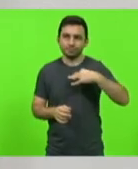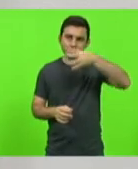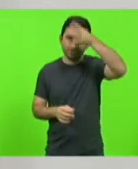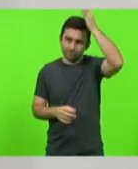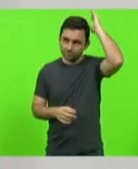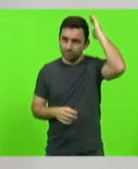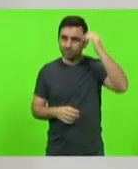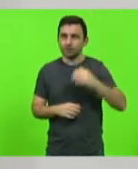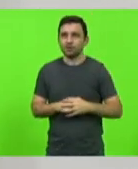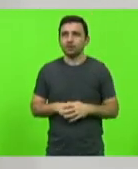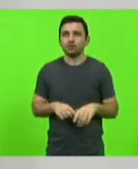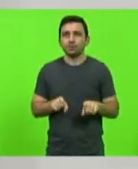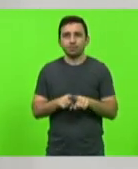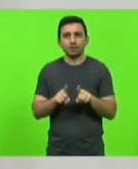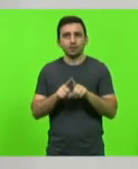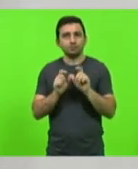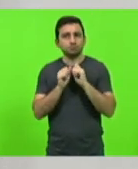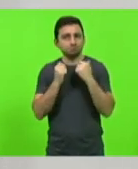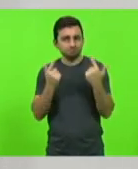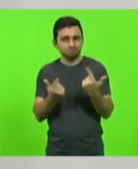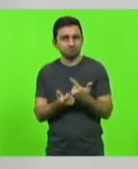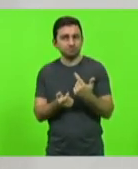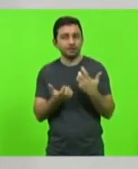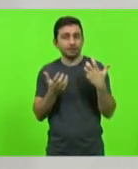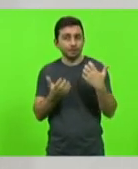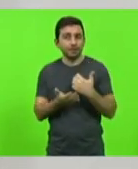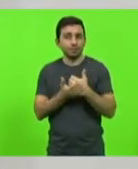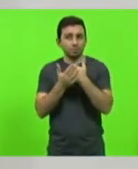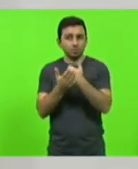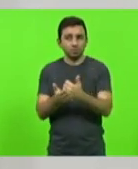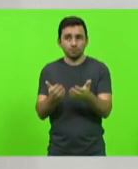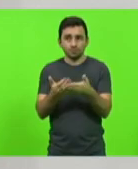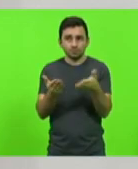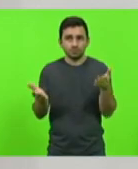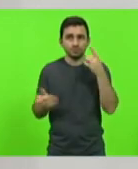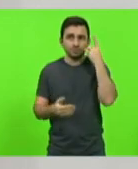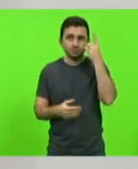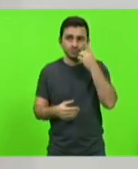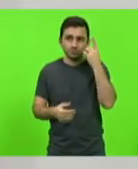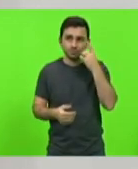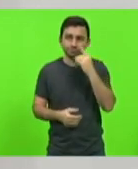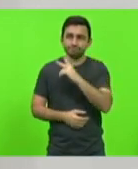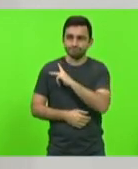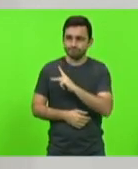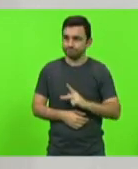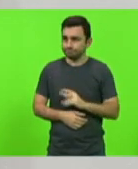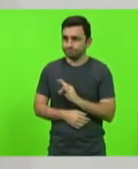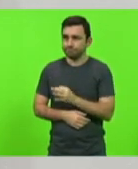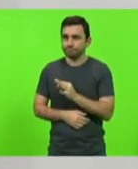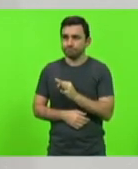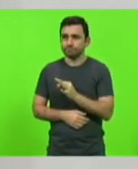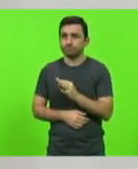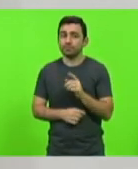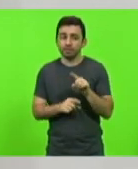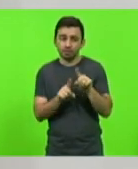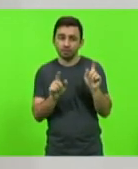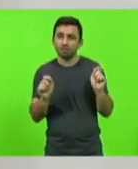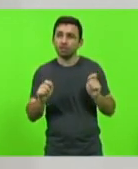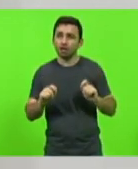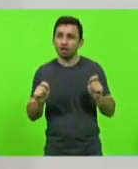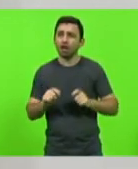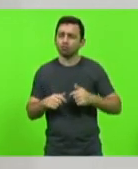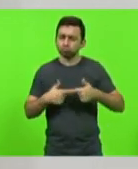aqui também na Assembleia Legislativa, buscando o apoio dos parlamentares, senhor presidente, para que possam manter as suas